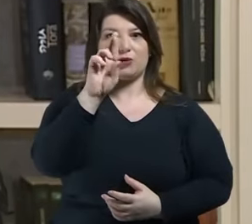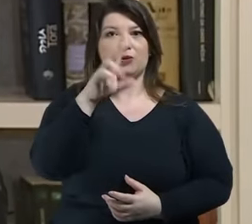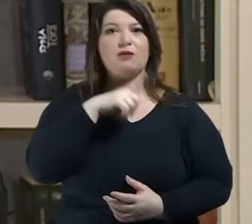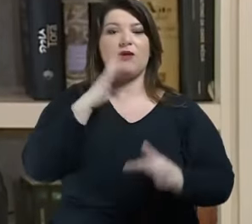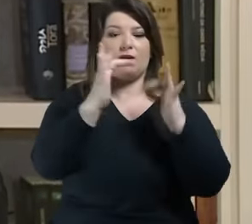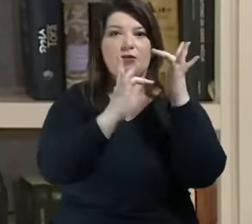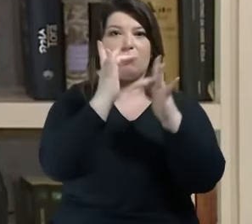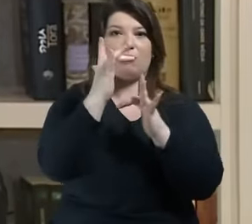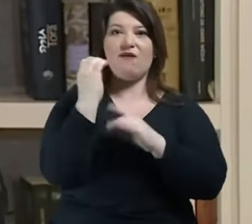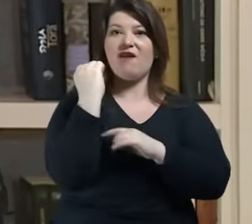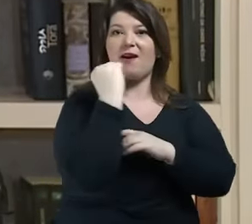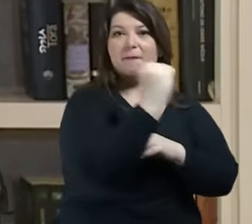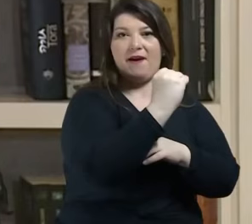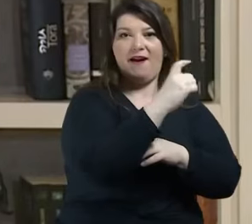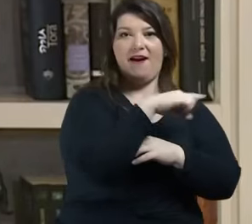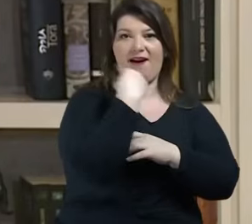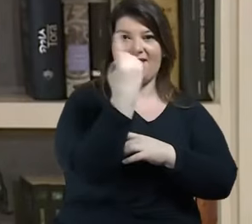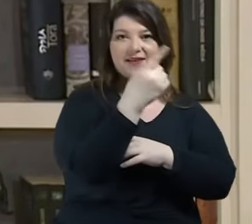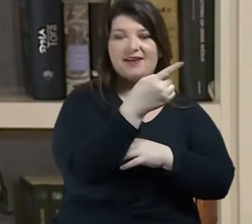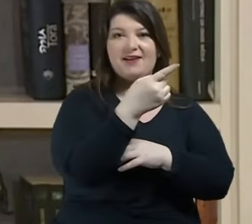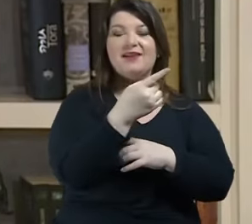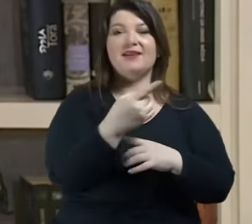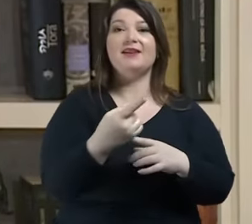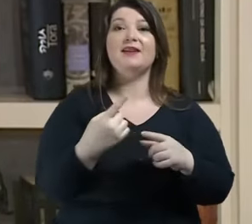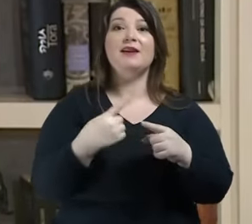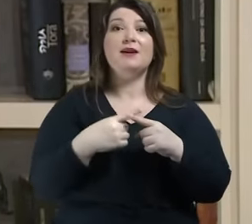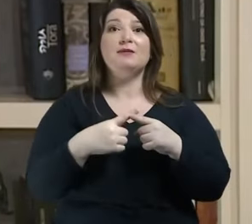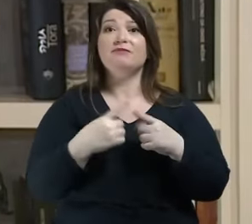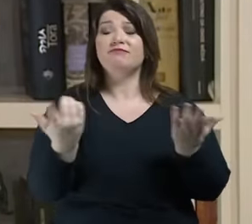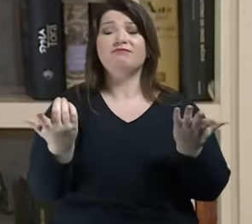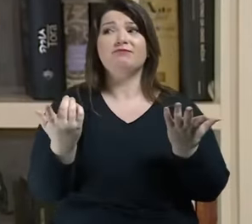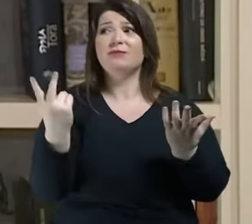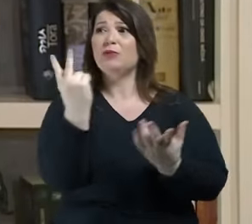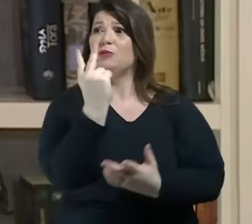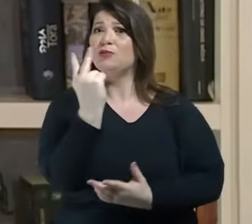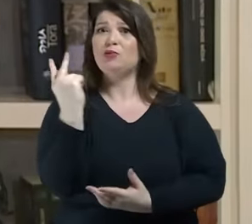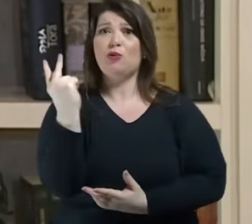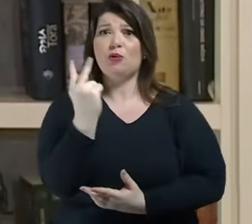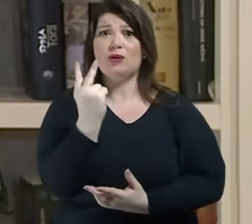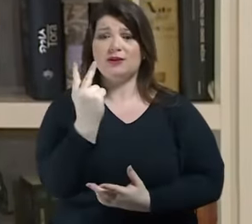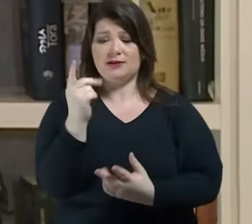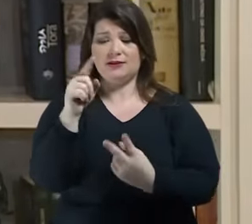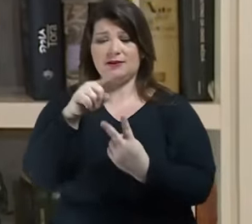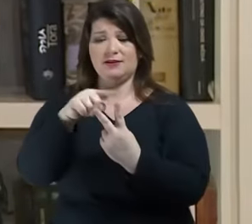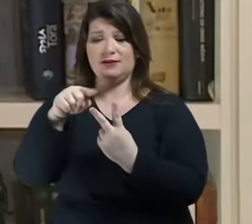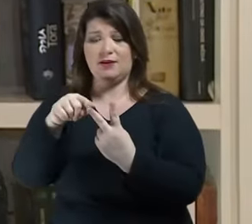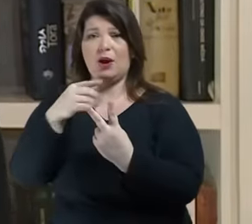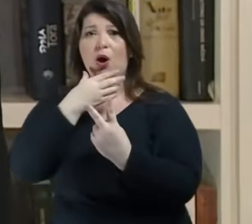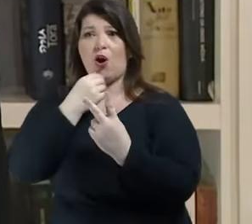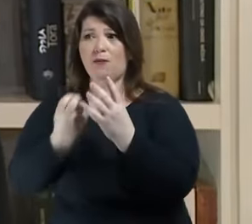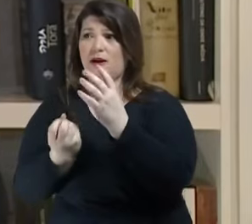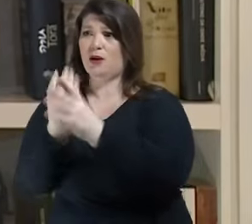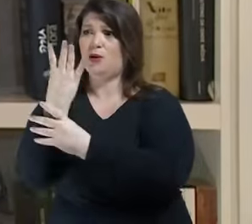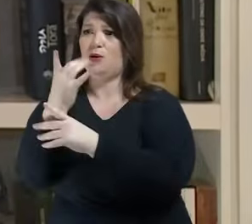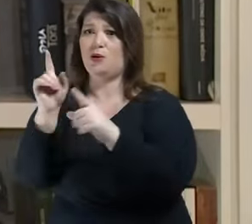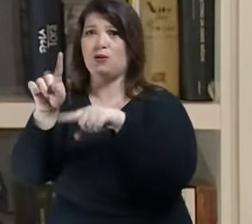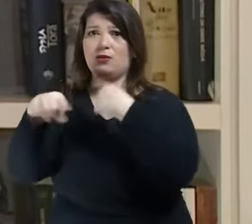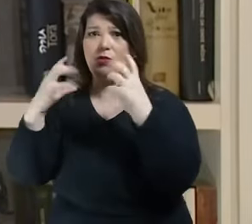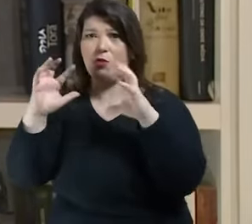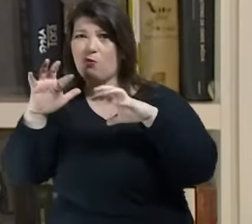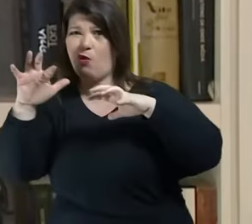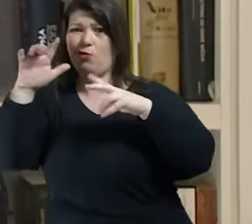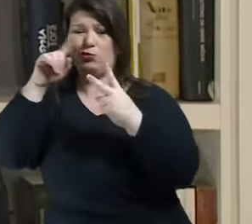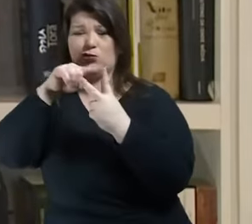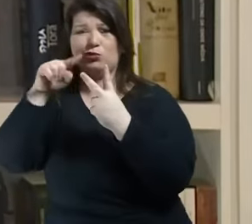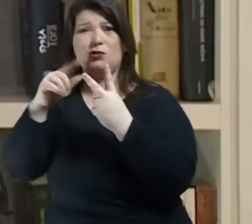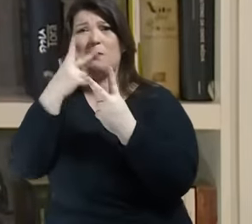ligados pela mesma característica criador e criatura sendo difícil dizer no romance em determinado momento se